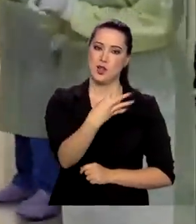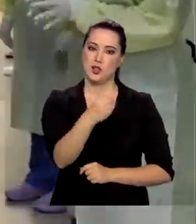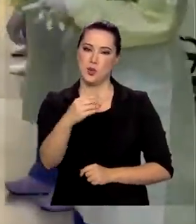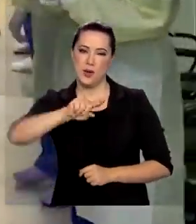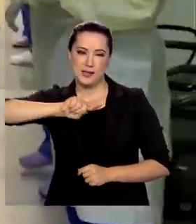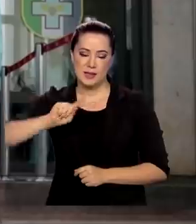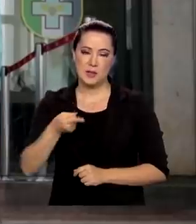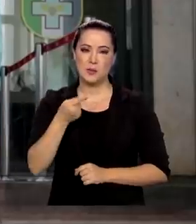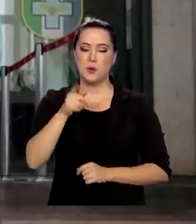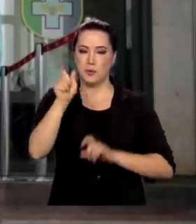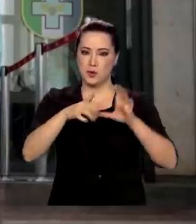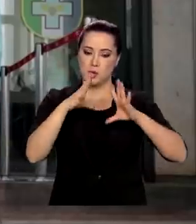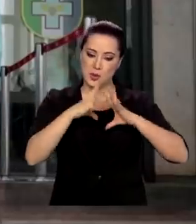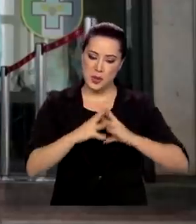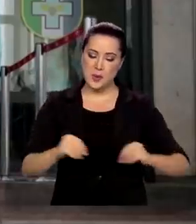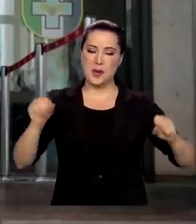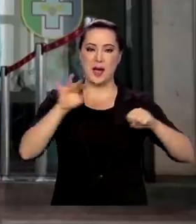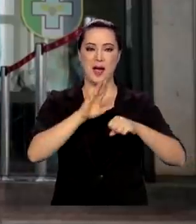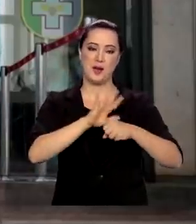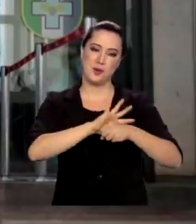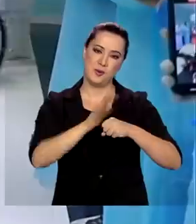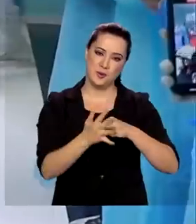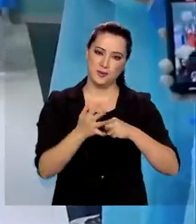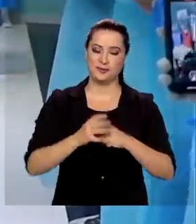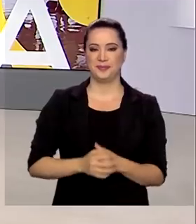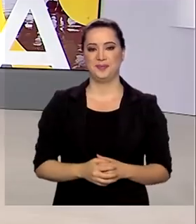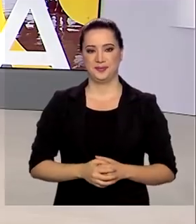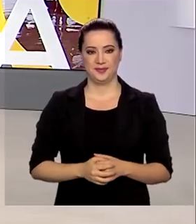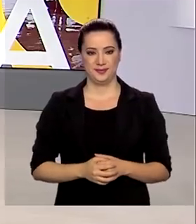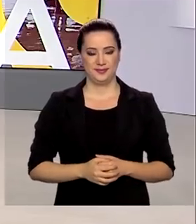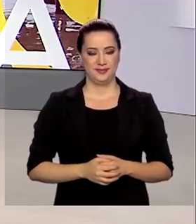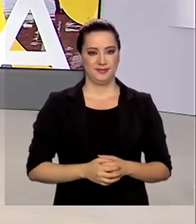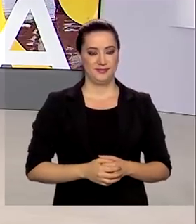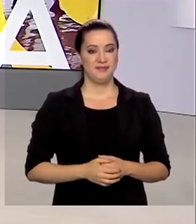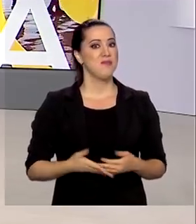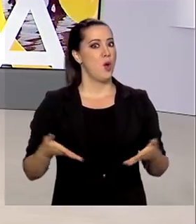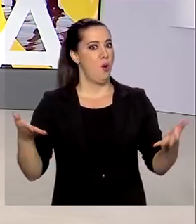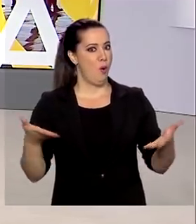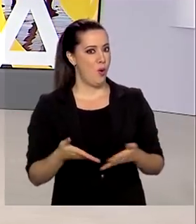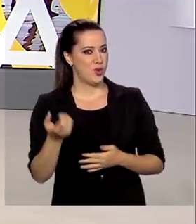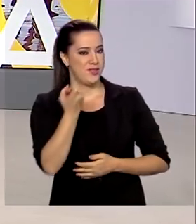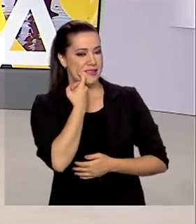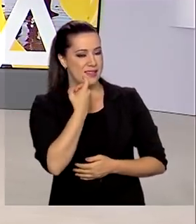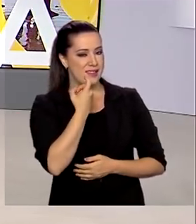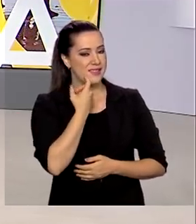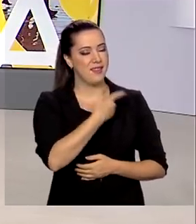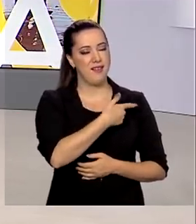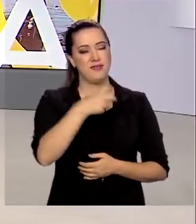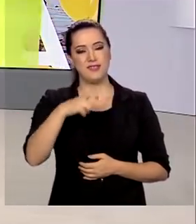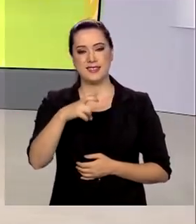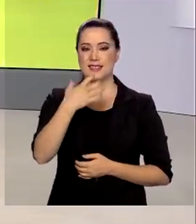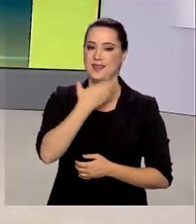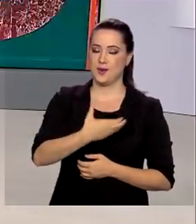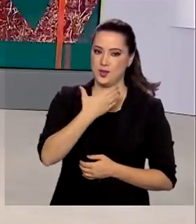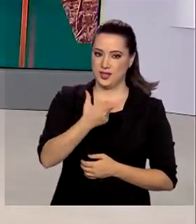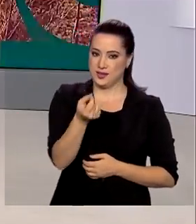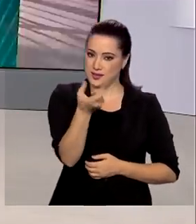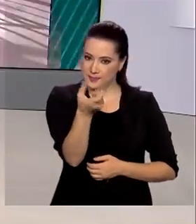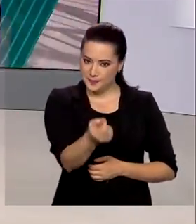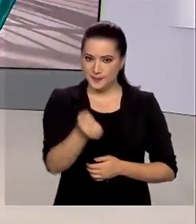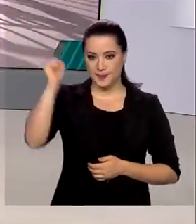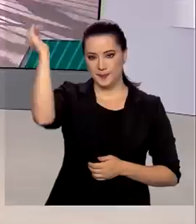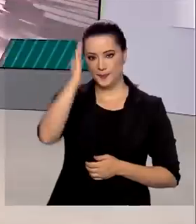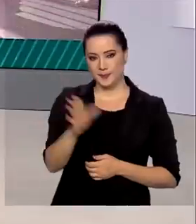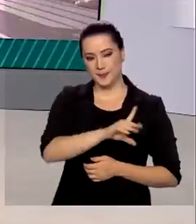mil recuperados da Covid-19. Hoje é sexta-feira, 25 de dezembro de 2020.